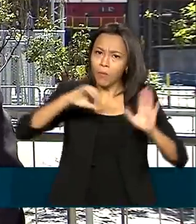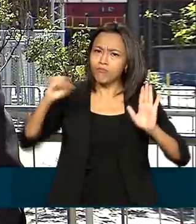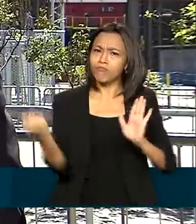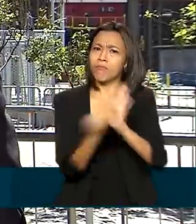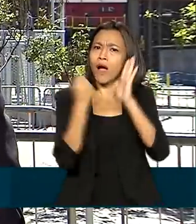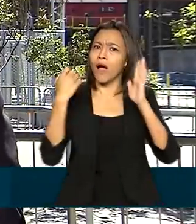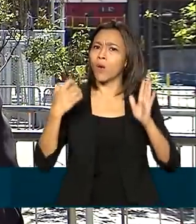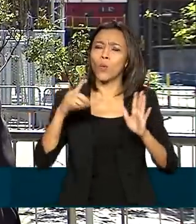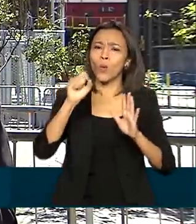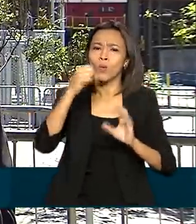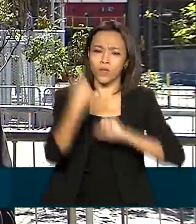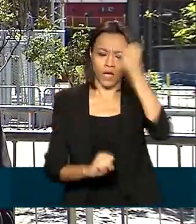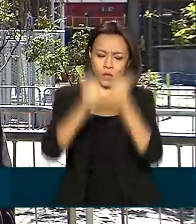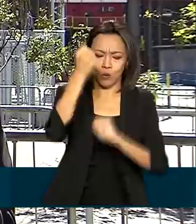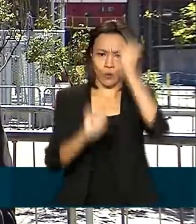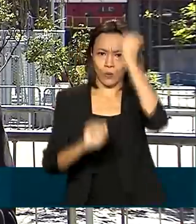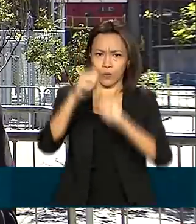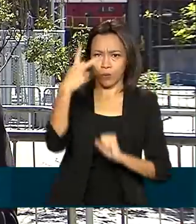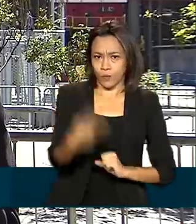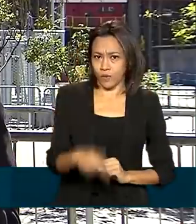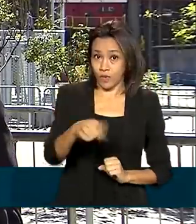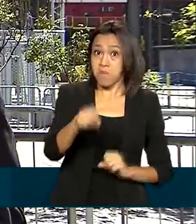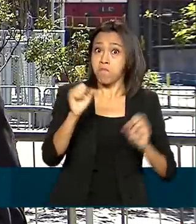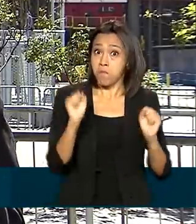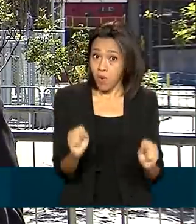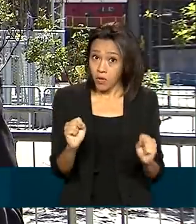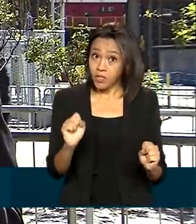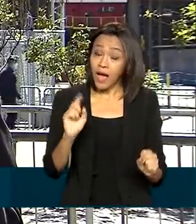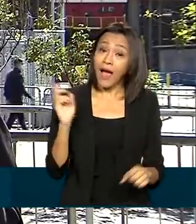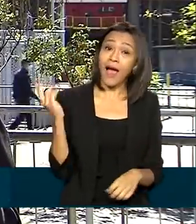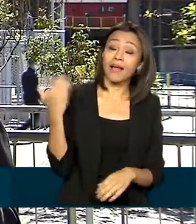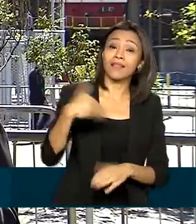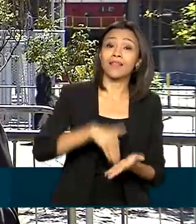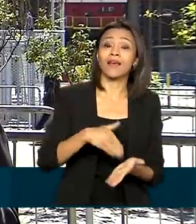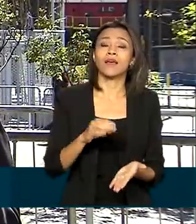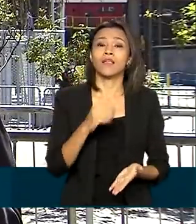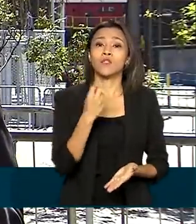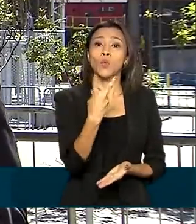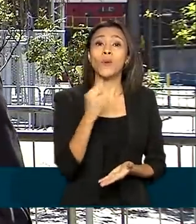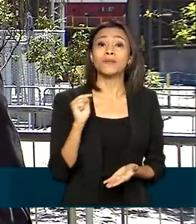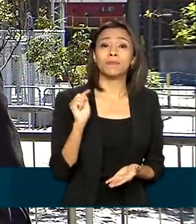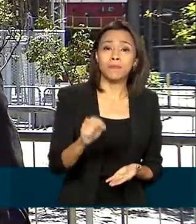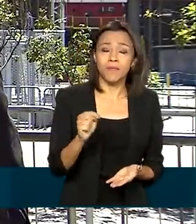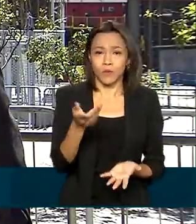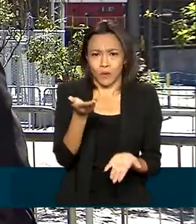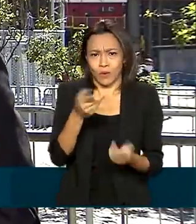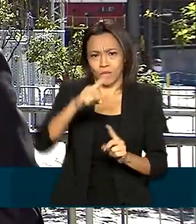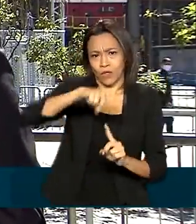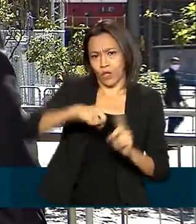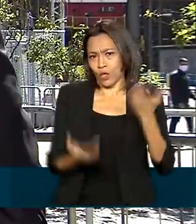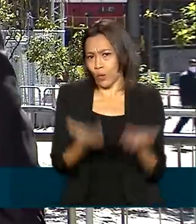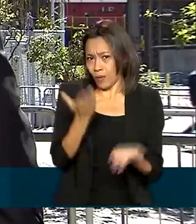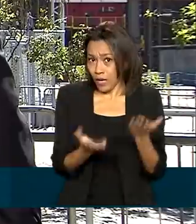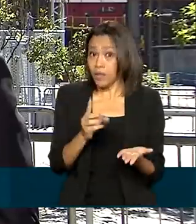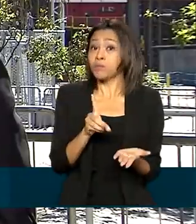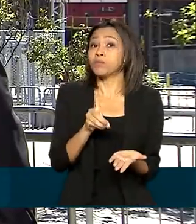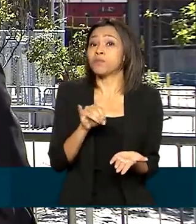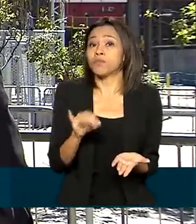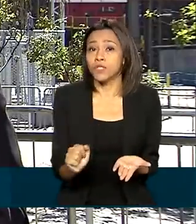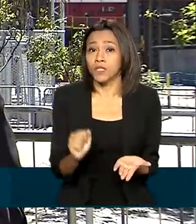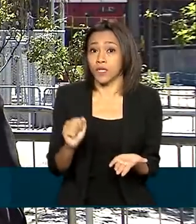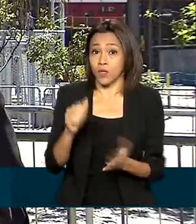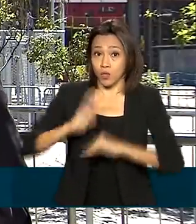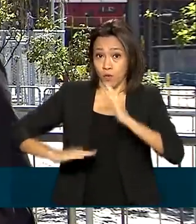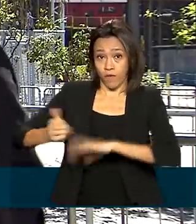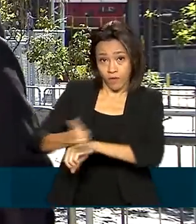siderurgia nacional. Esse Alto Forno pode produzir até 2 mil toneladas de ferro-guza por dia. Especialistas do setor